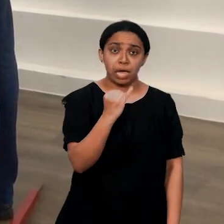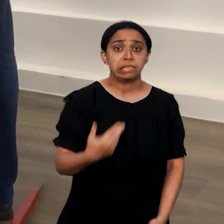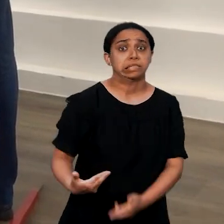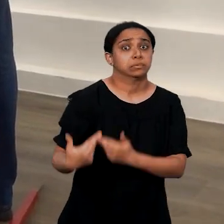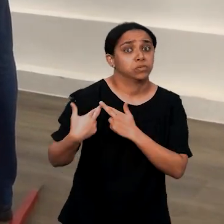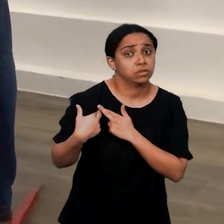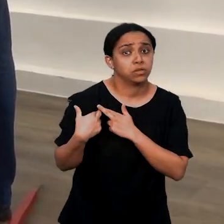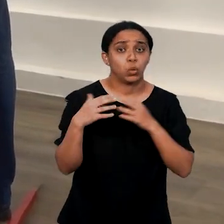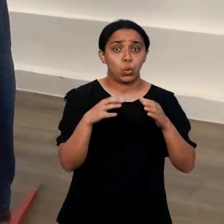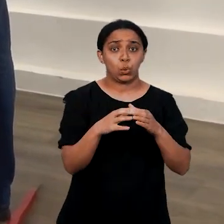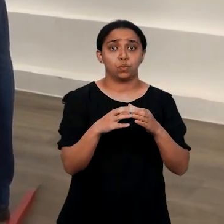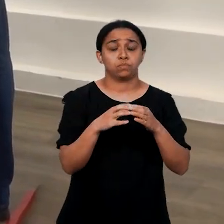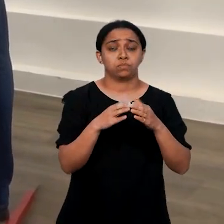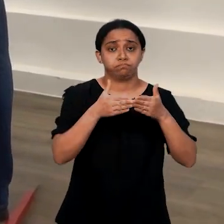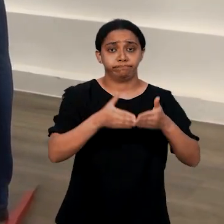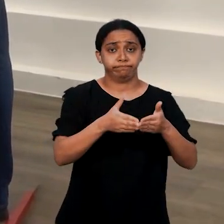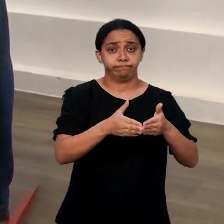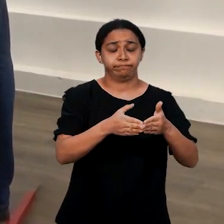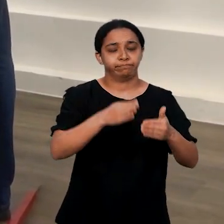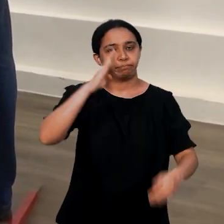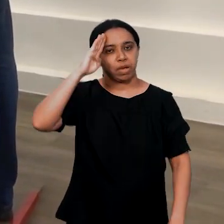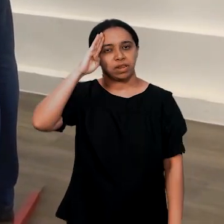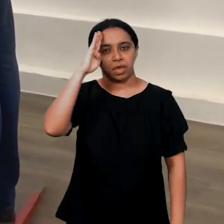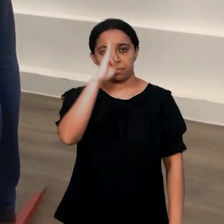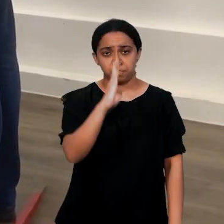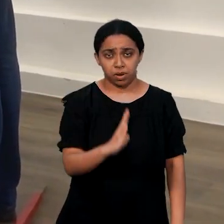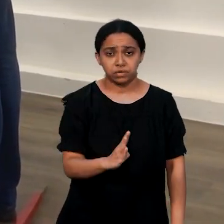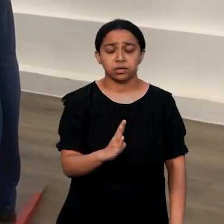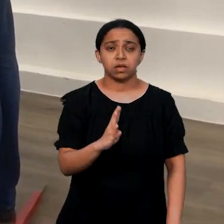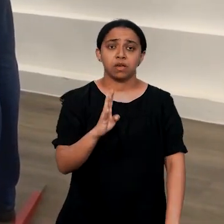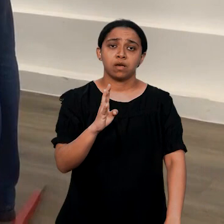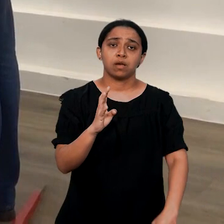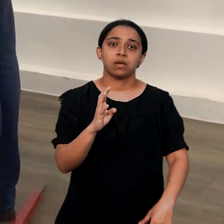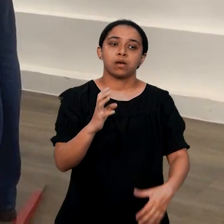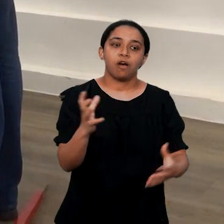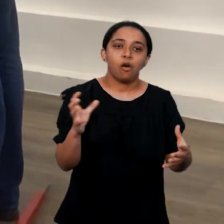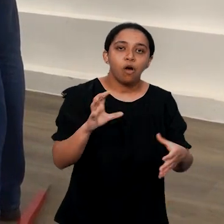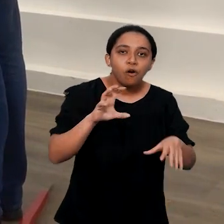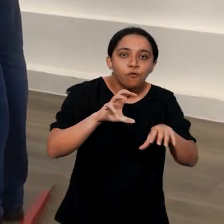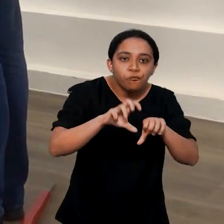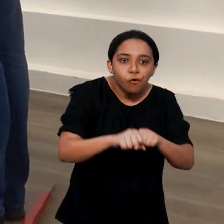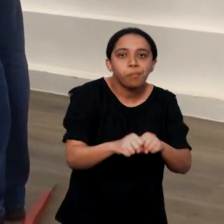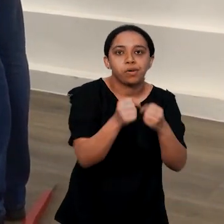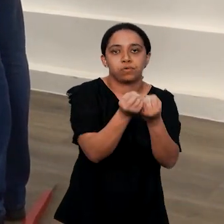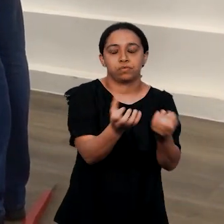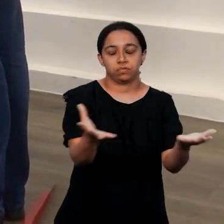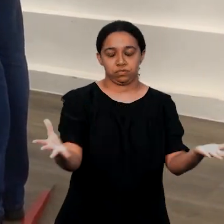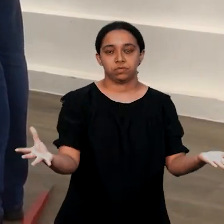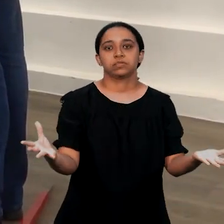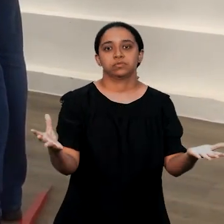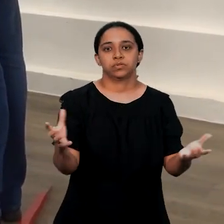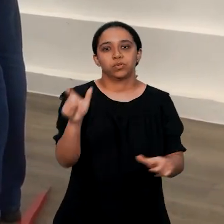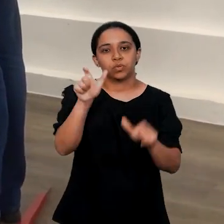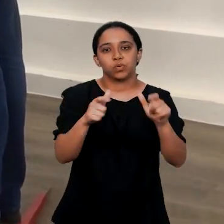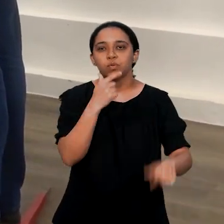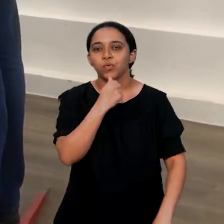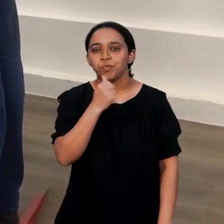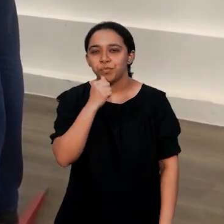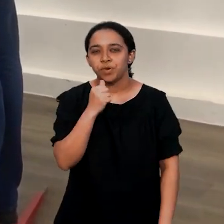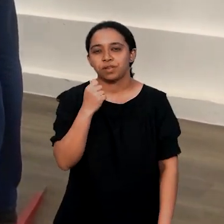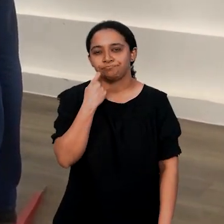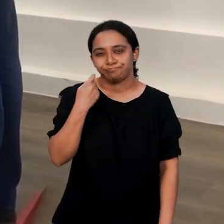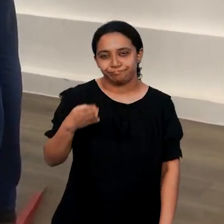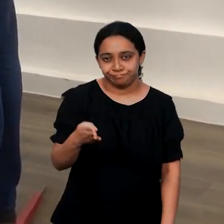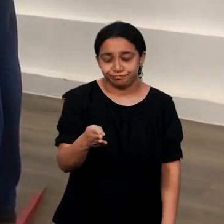porque cabe à Marinha do Brasil a responsabilidade para capacitar os nossos aquaviários. E